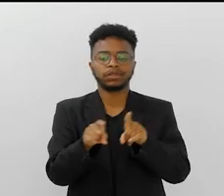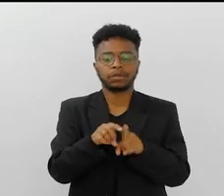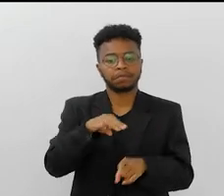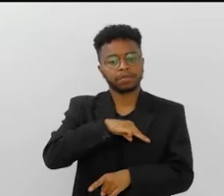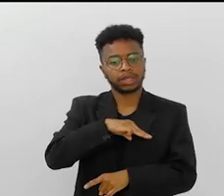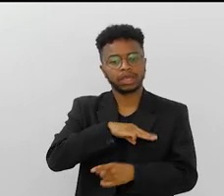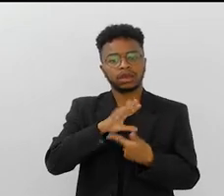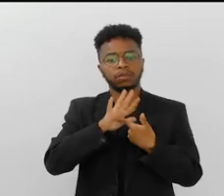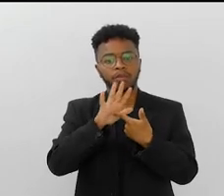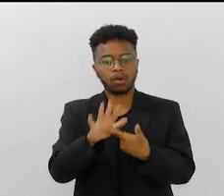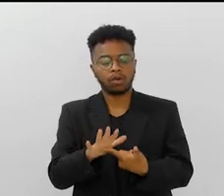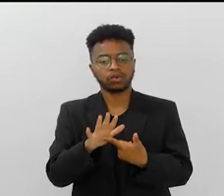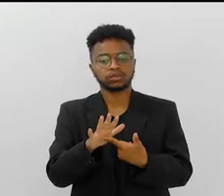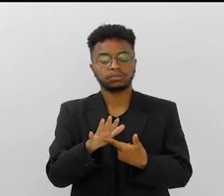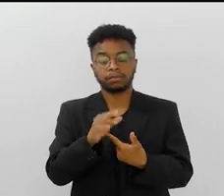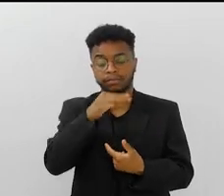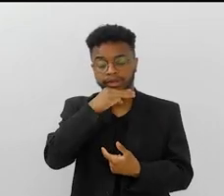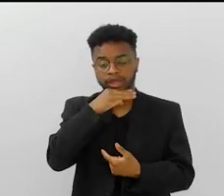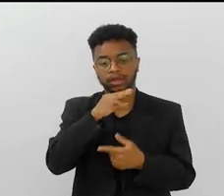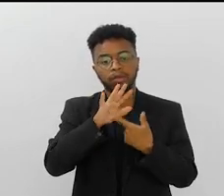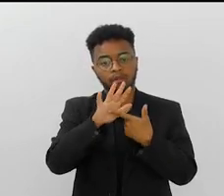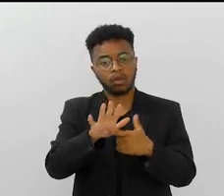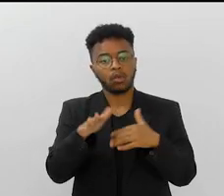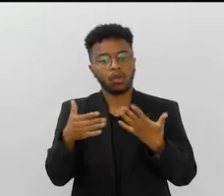a exaltação da Mangueira, isso seria,